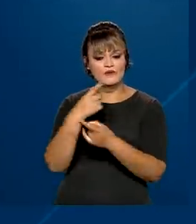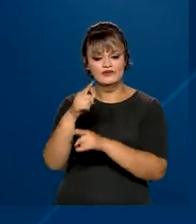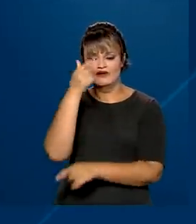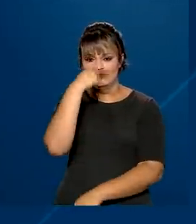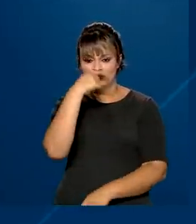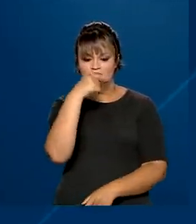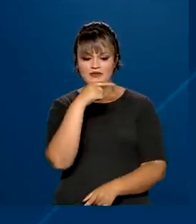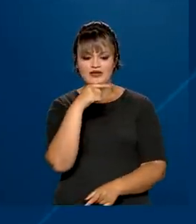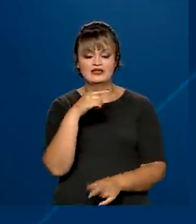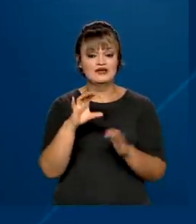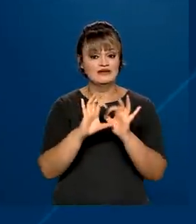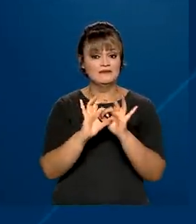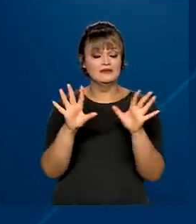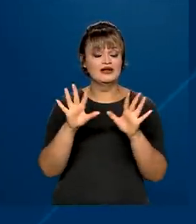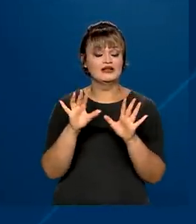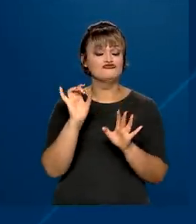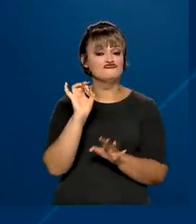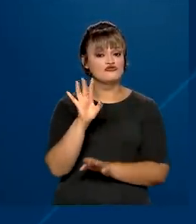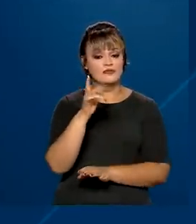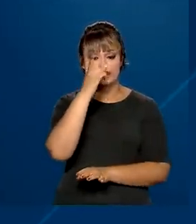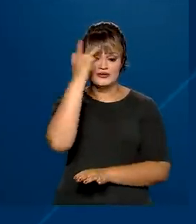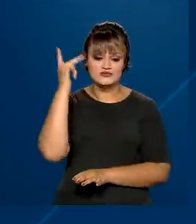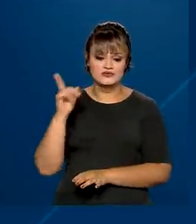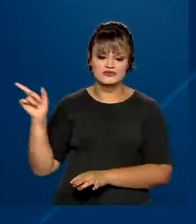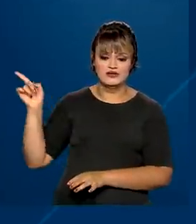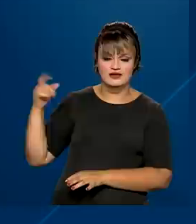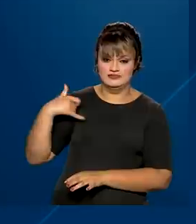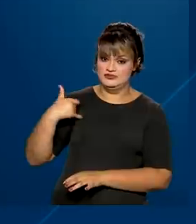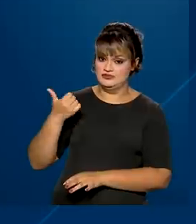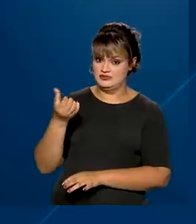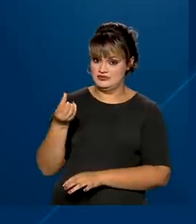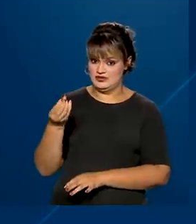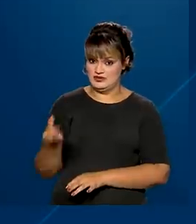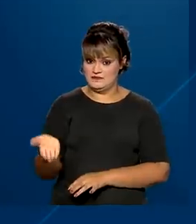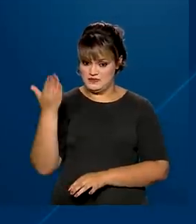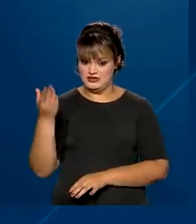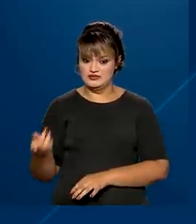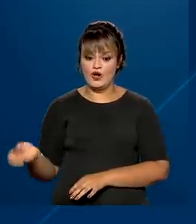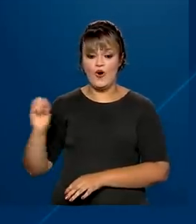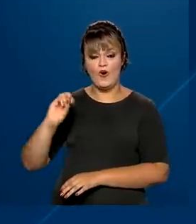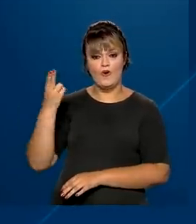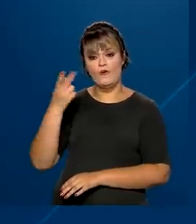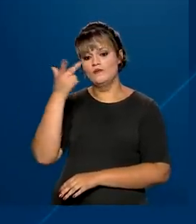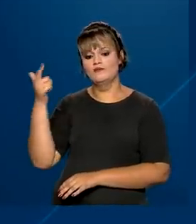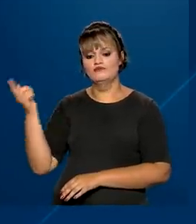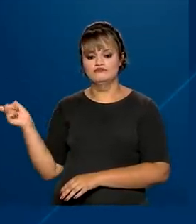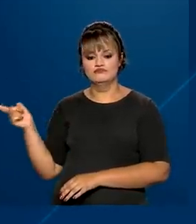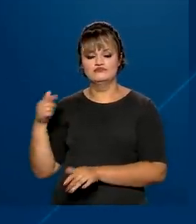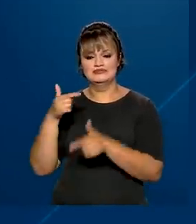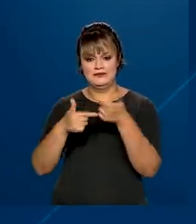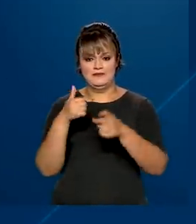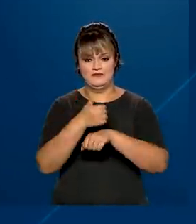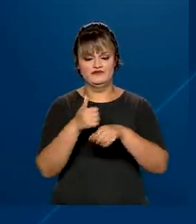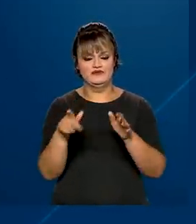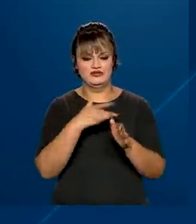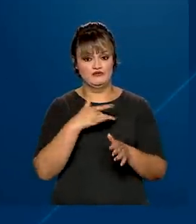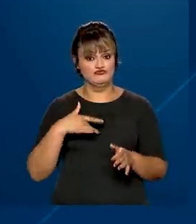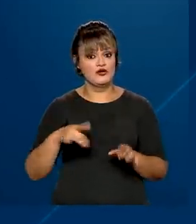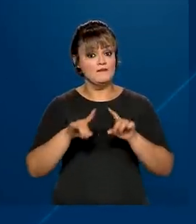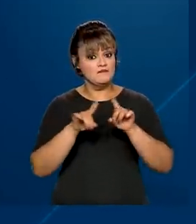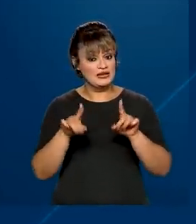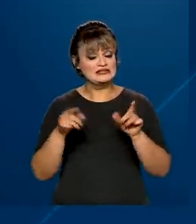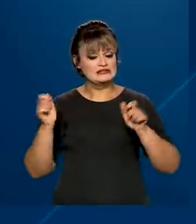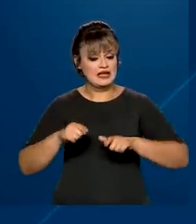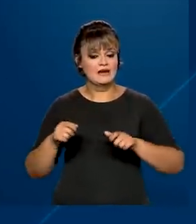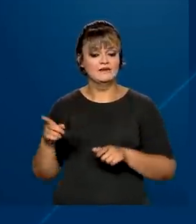a gripe estava liberada apenas para pessoas acima de 60 anos e trabalhadores da saúde. Mas agora